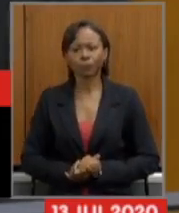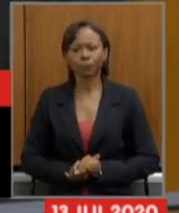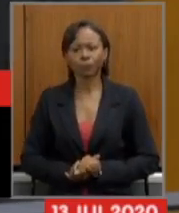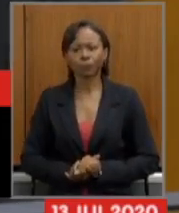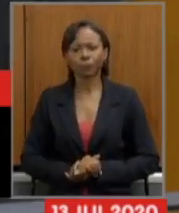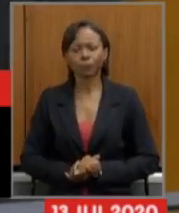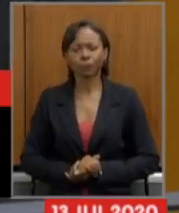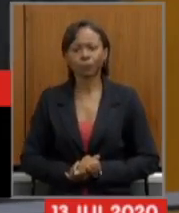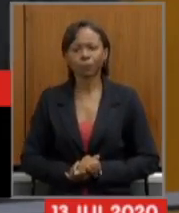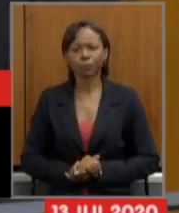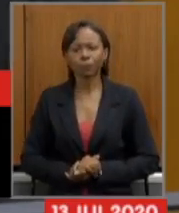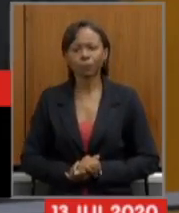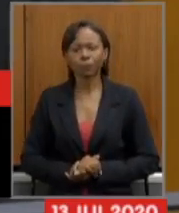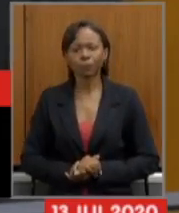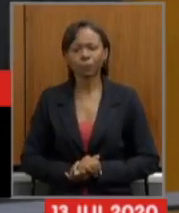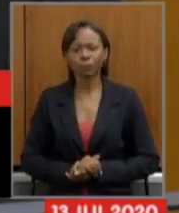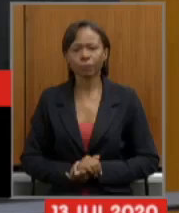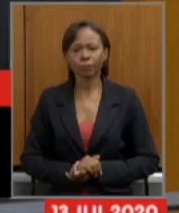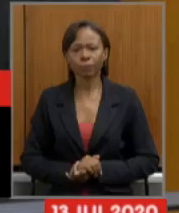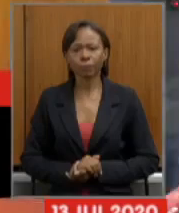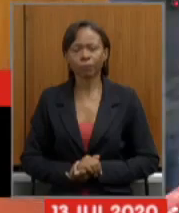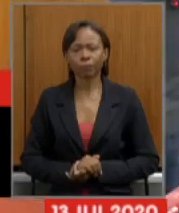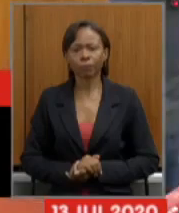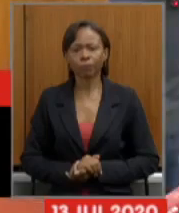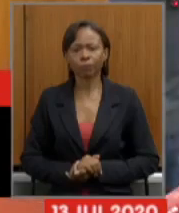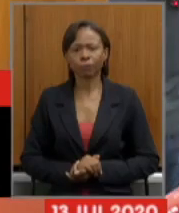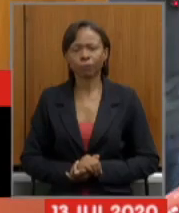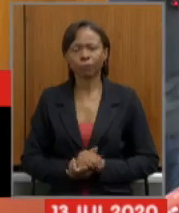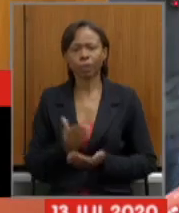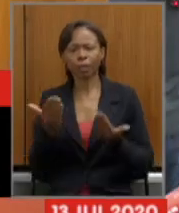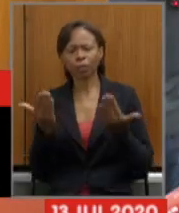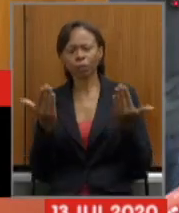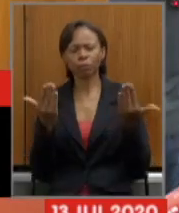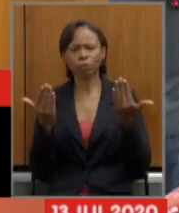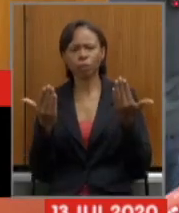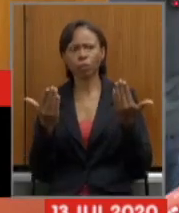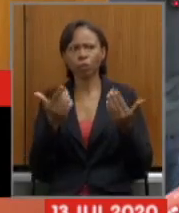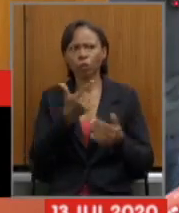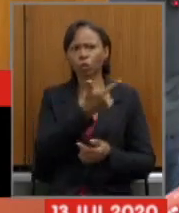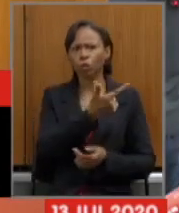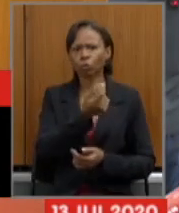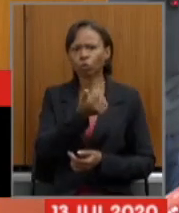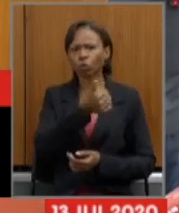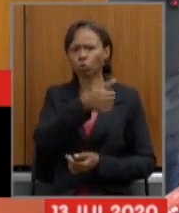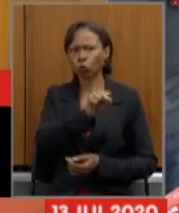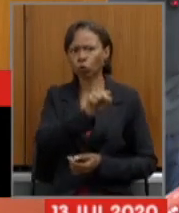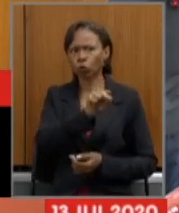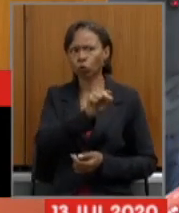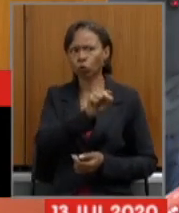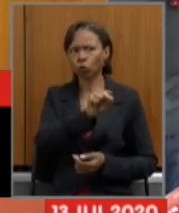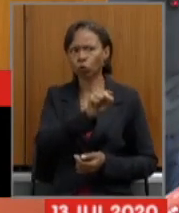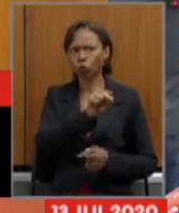Bem, então, quando a gente analisa de 2018 a 2013,